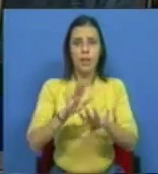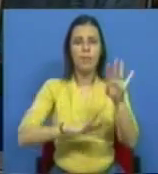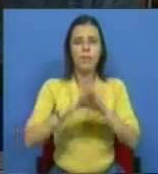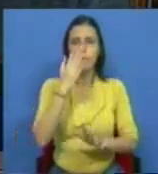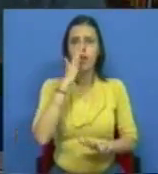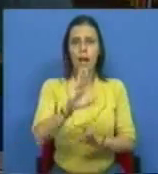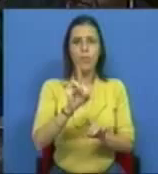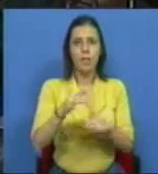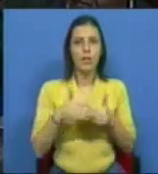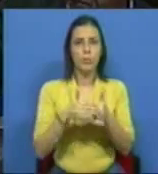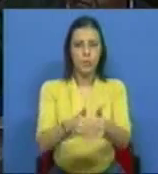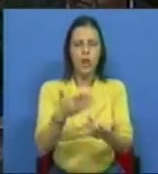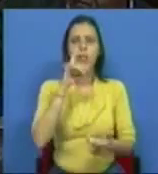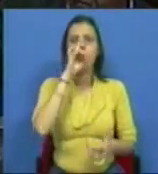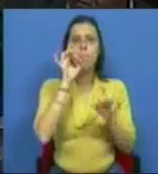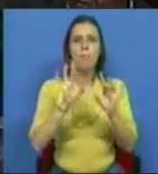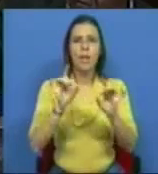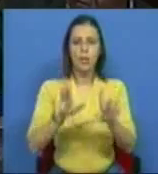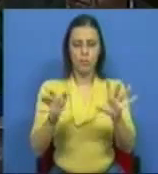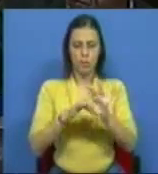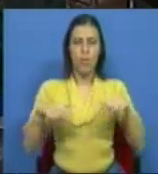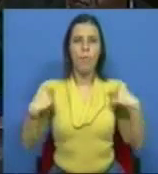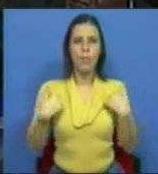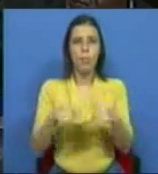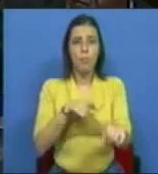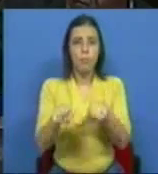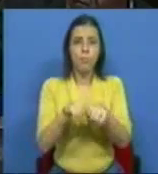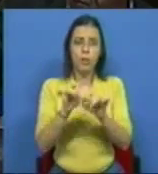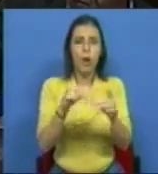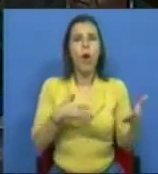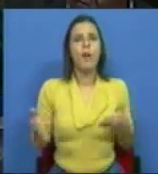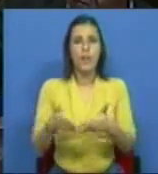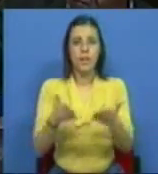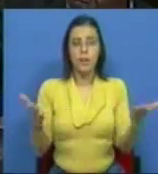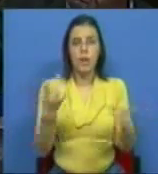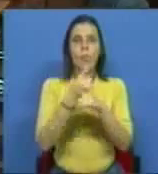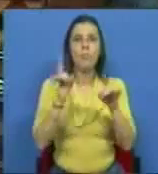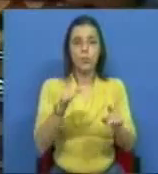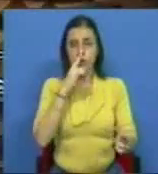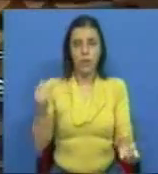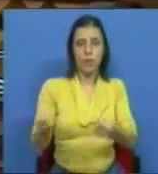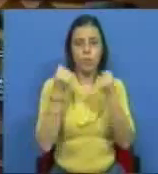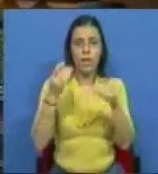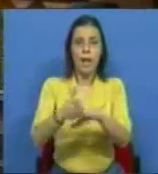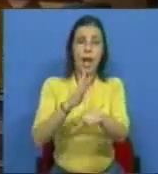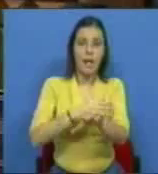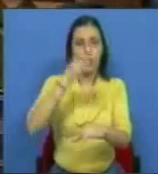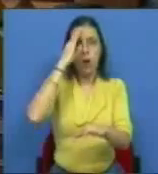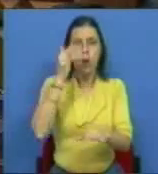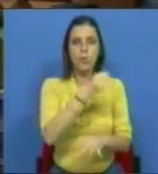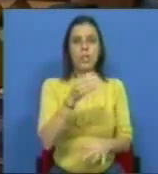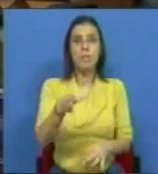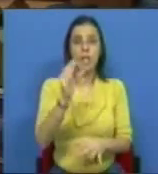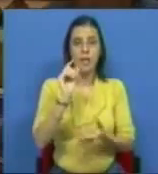atuação neste processo, mentiu sobre a sua política e sobre a sua orientação. Porque ao recusar antecipar para